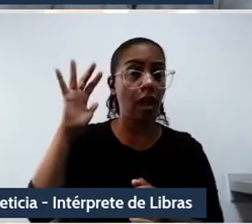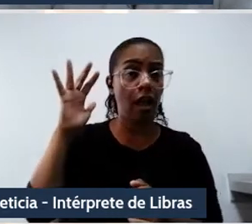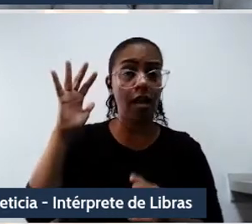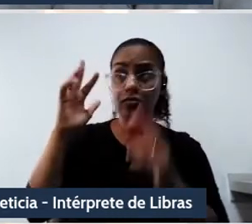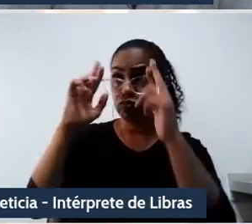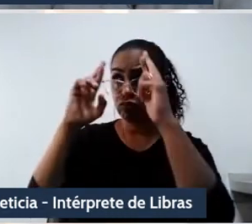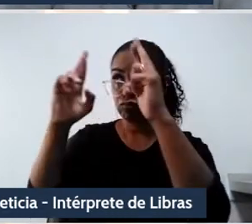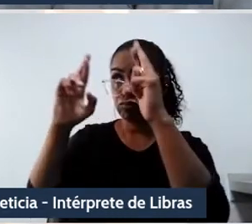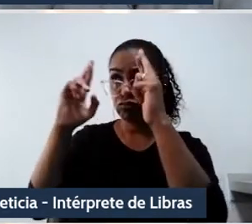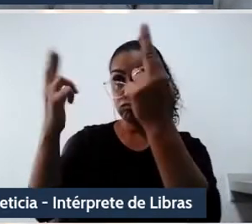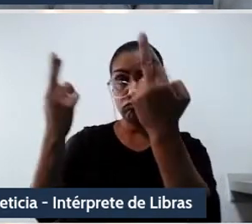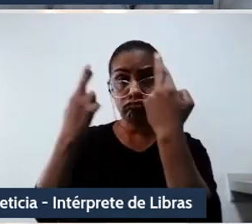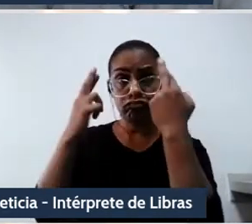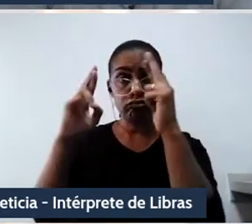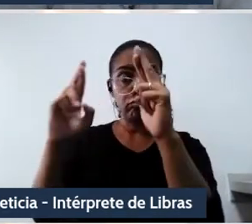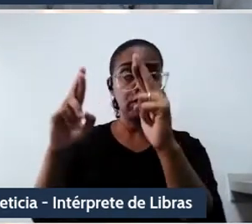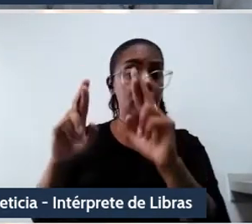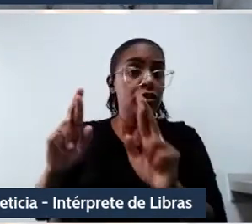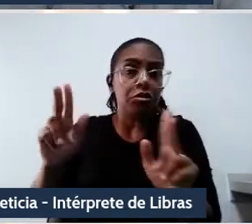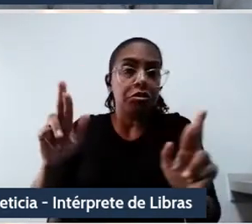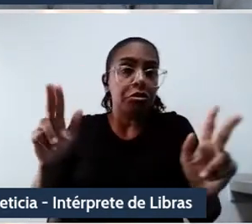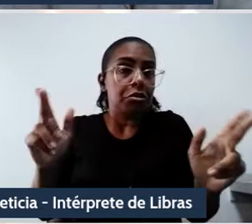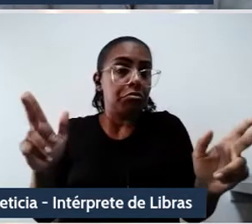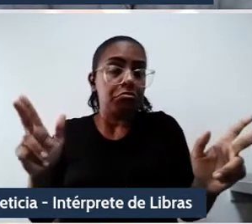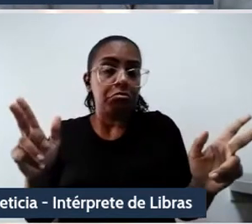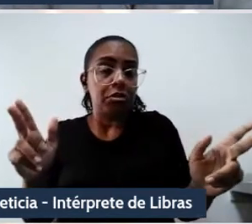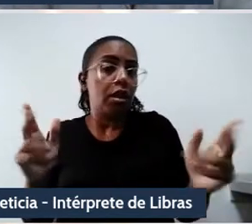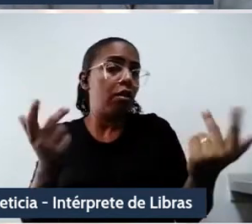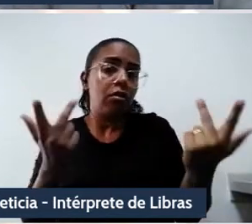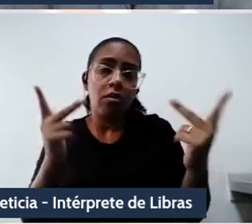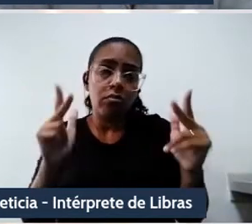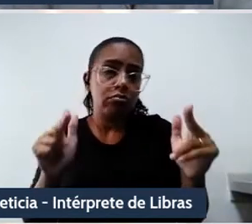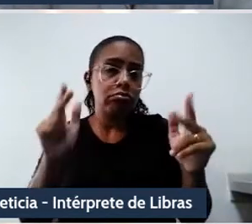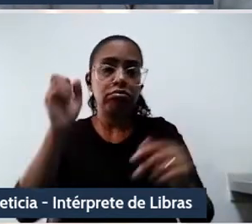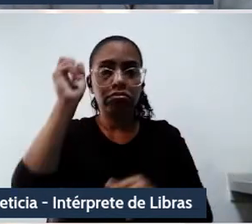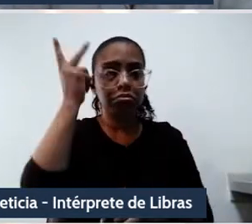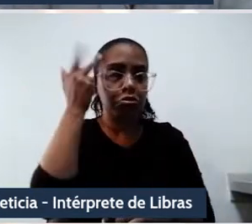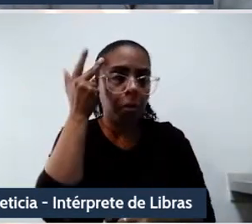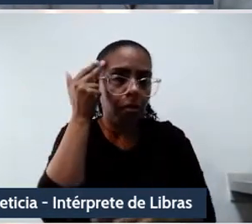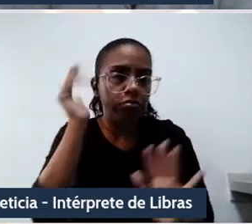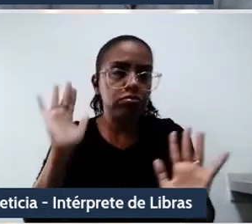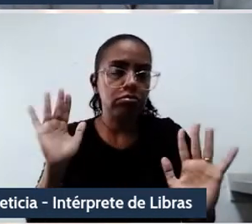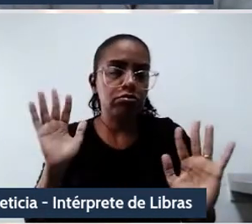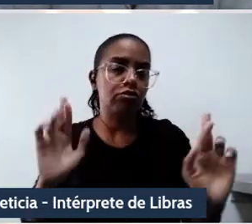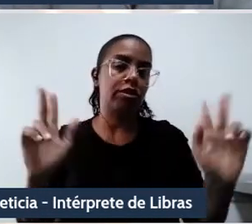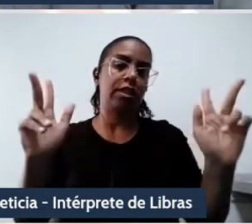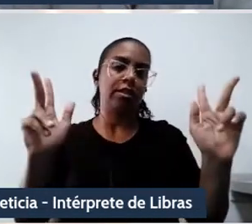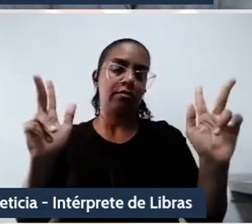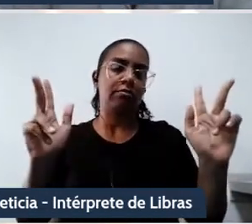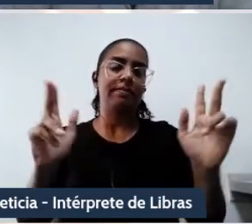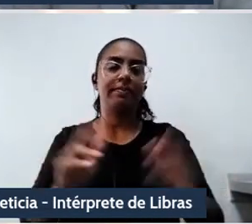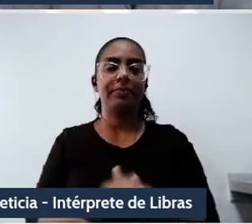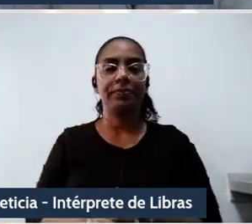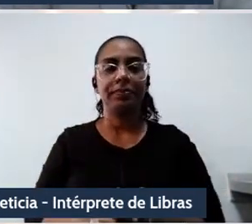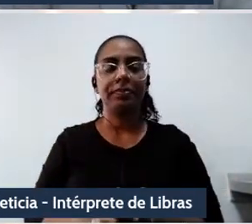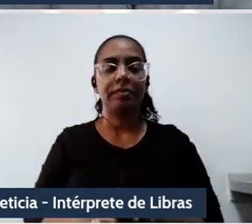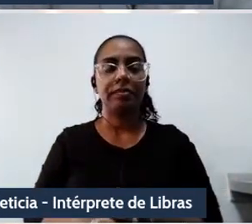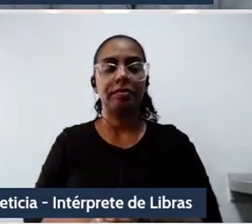diferenciação. Fecham aspas. Portanto, para concluir aqui a minha fala,